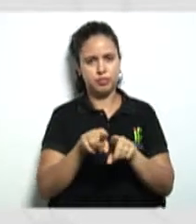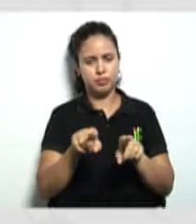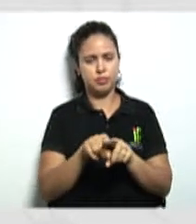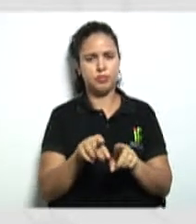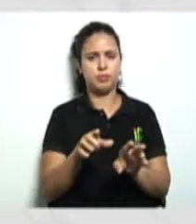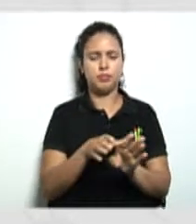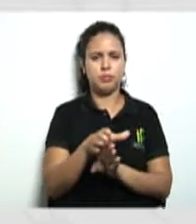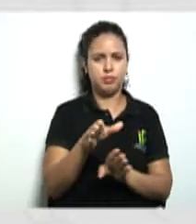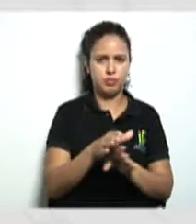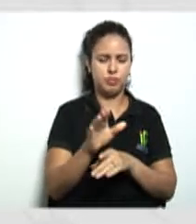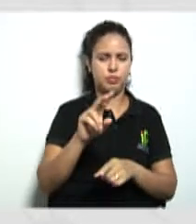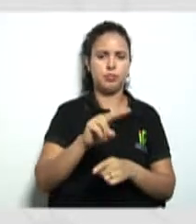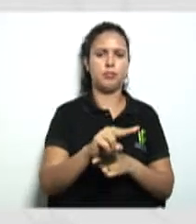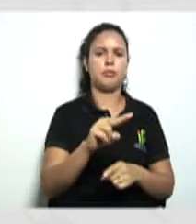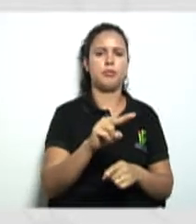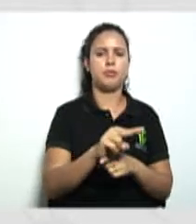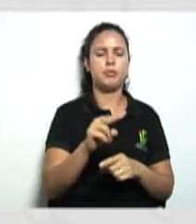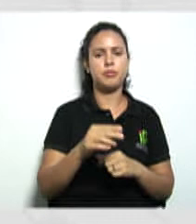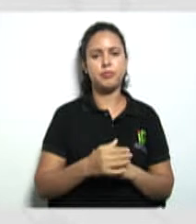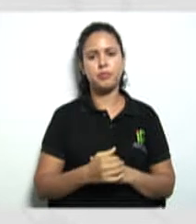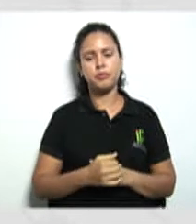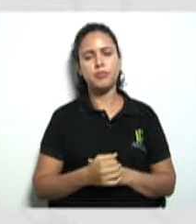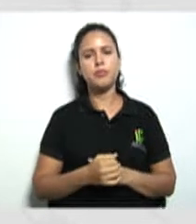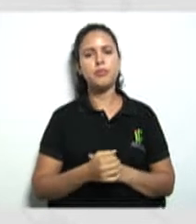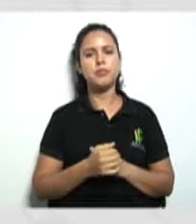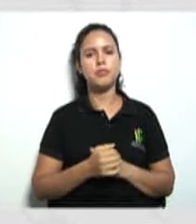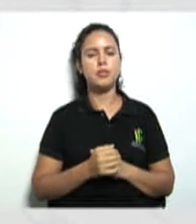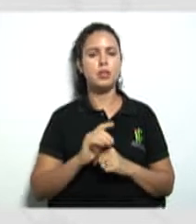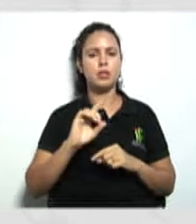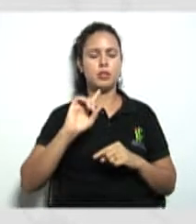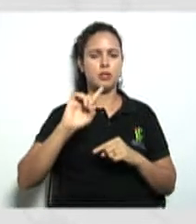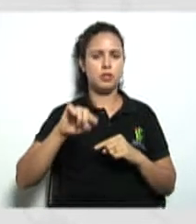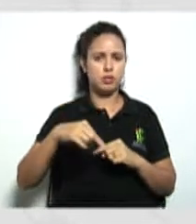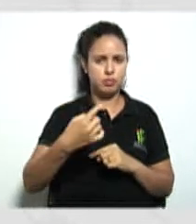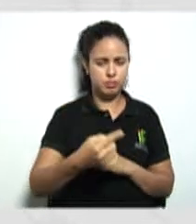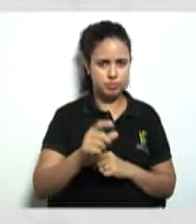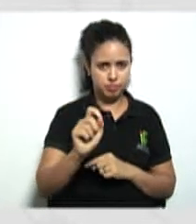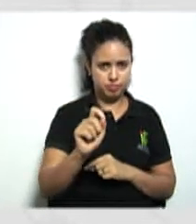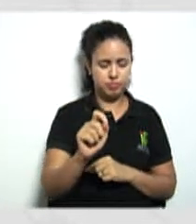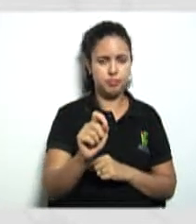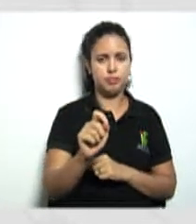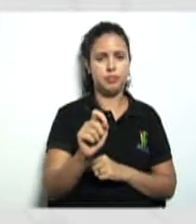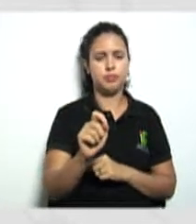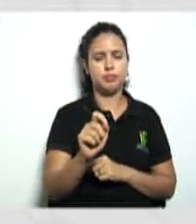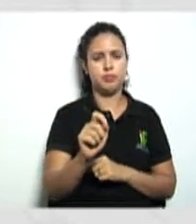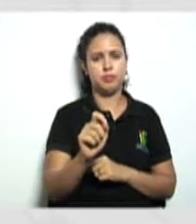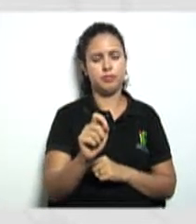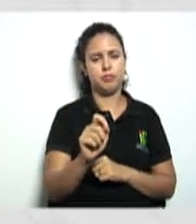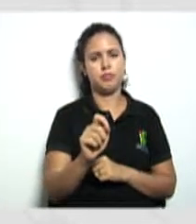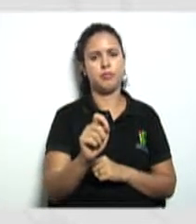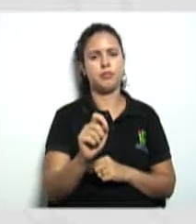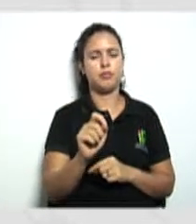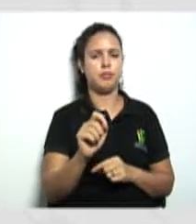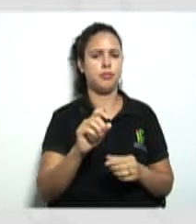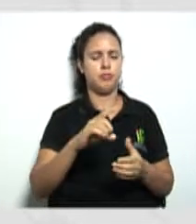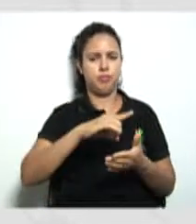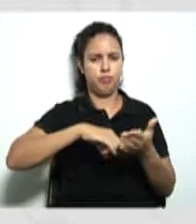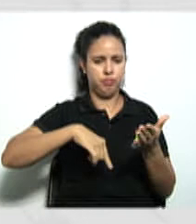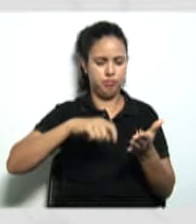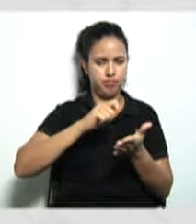fiscal depois o vai acontecer lavrar a ata de